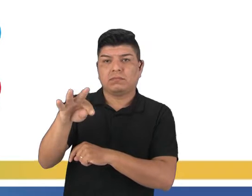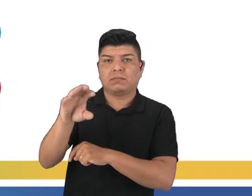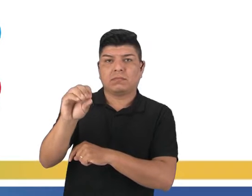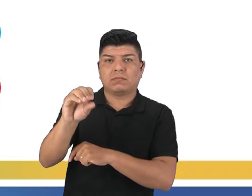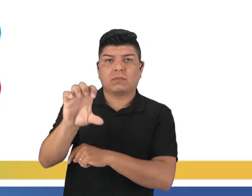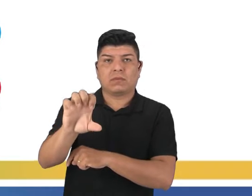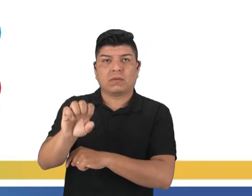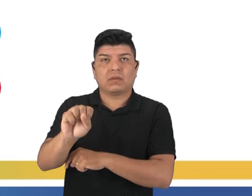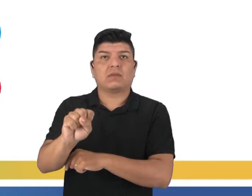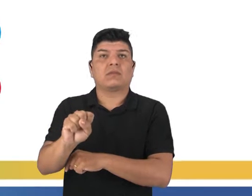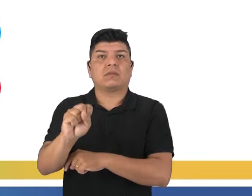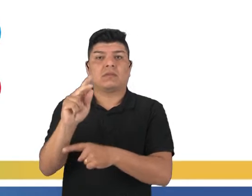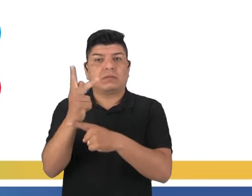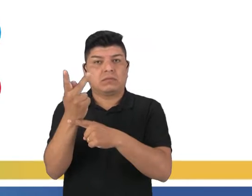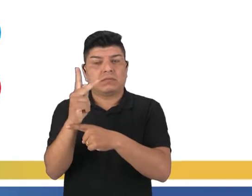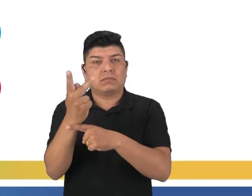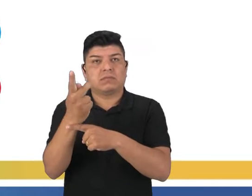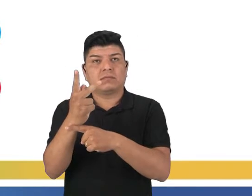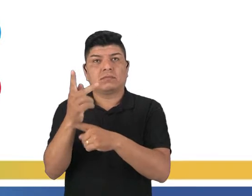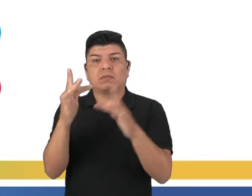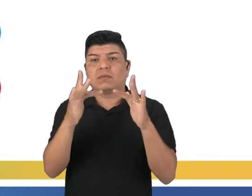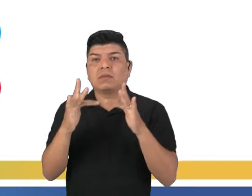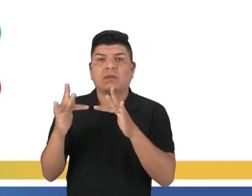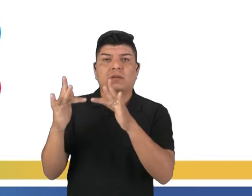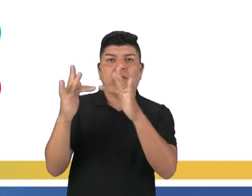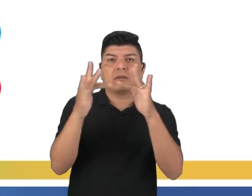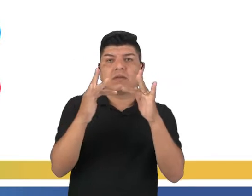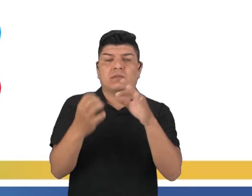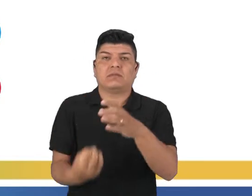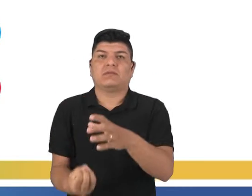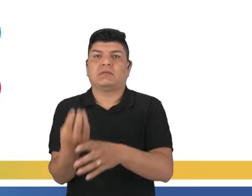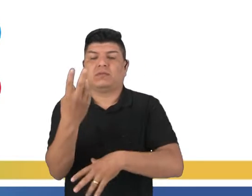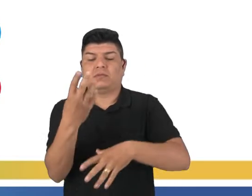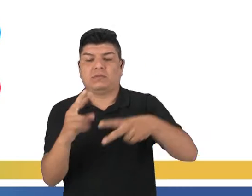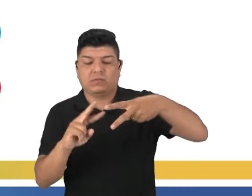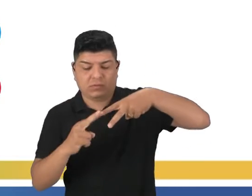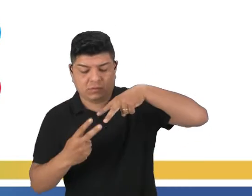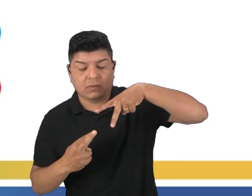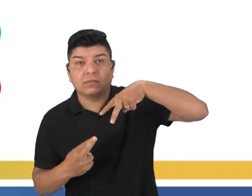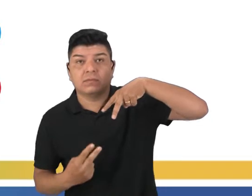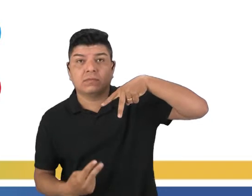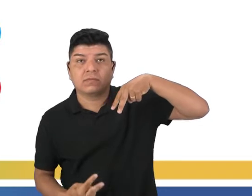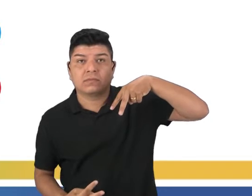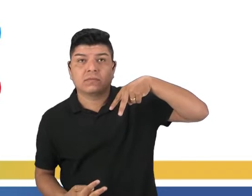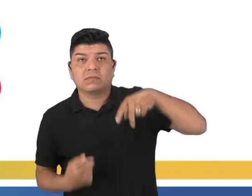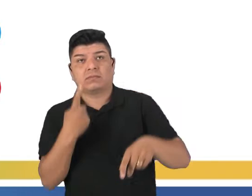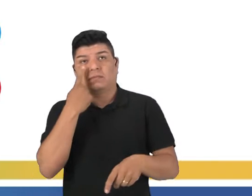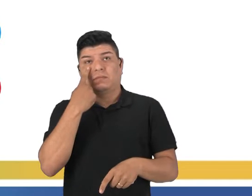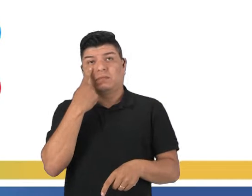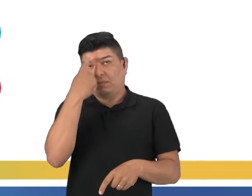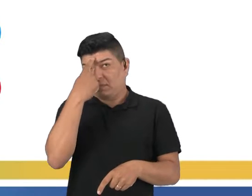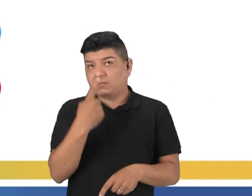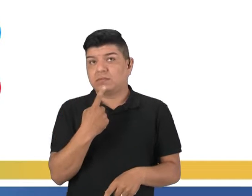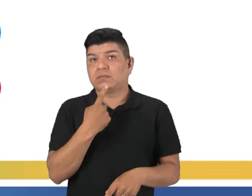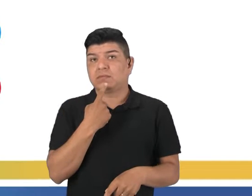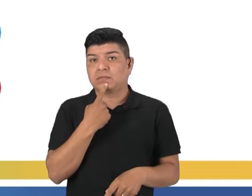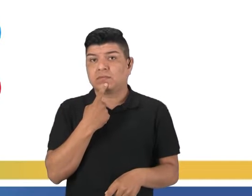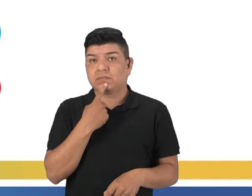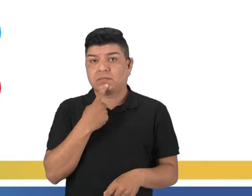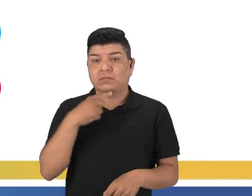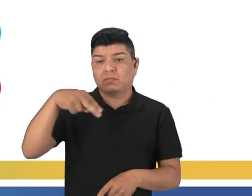nitrogenada. Essas moléculas elas interagem formando a fita de DNA. Então, como vocês podem ver, os